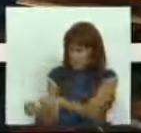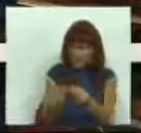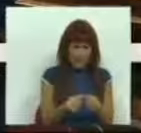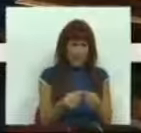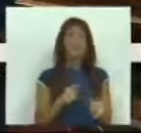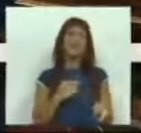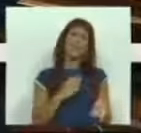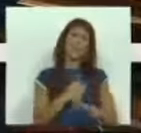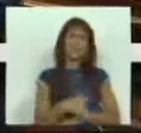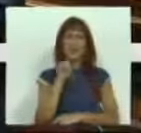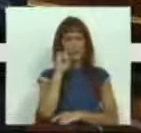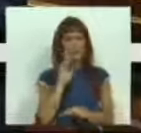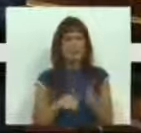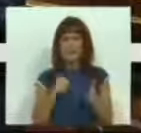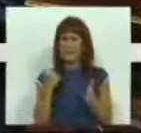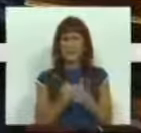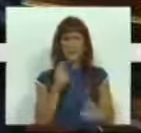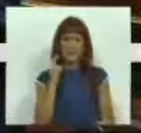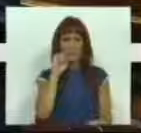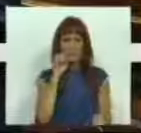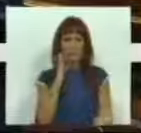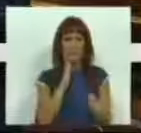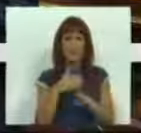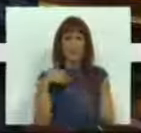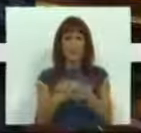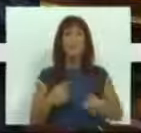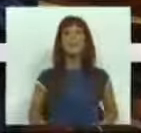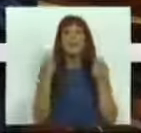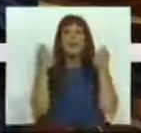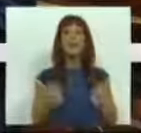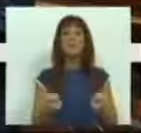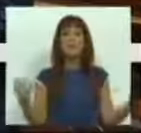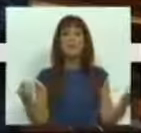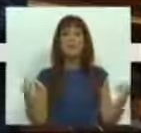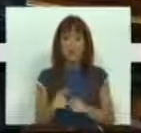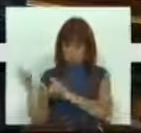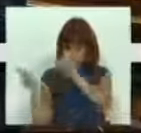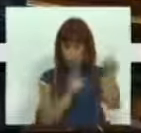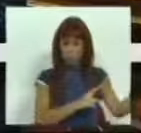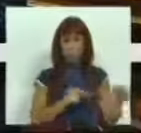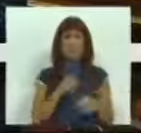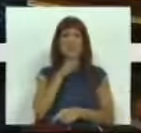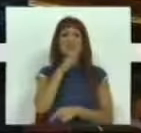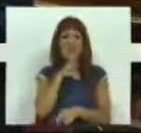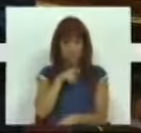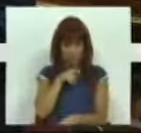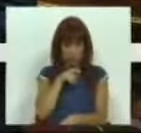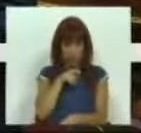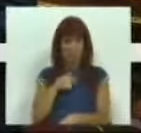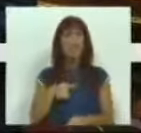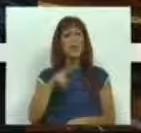continuamos a defender, como sempre defendemos, os investimentos e a aposta no transporte ferroviário.